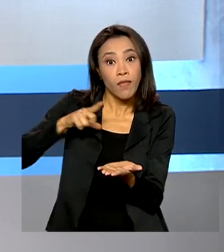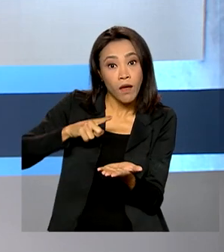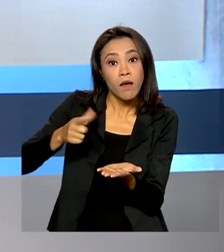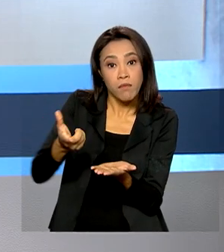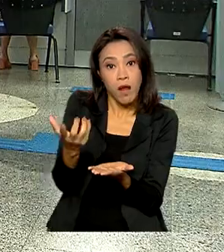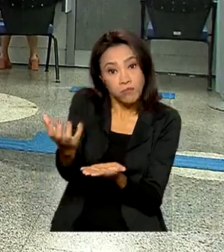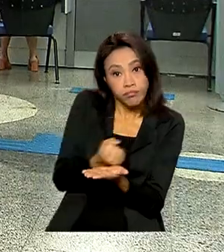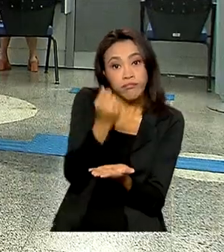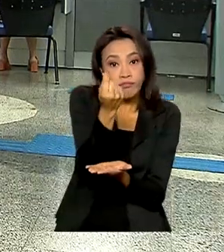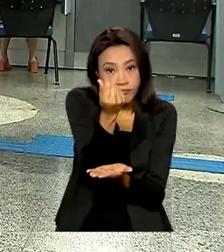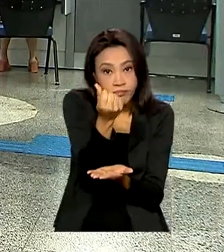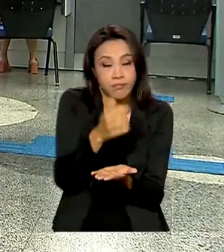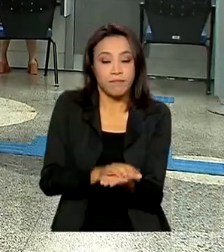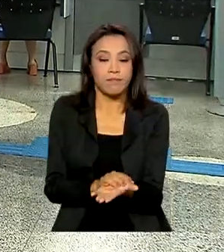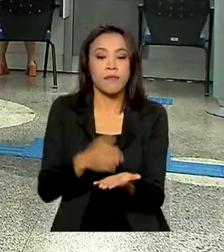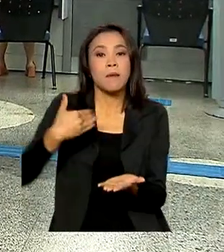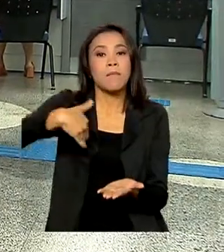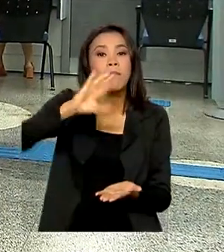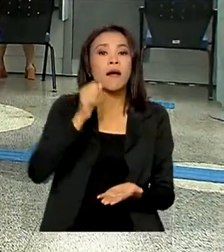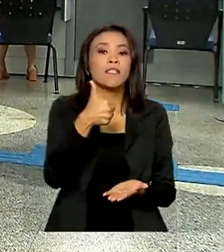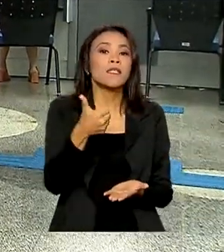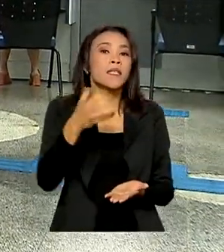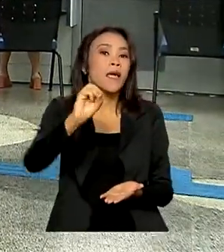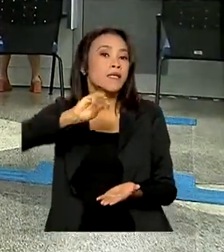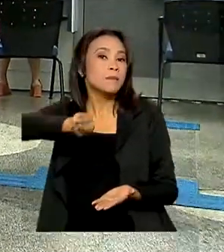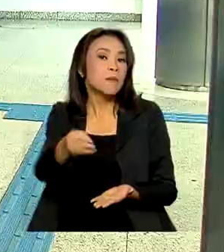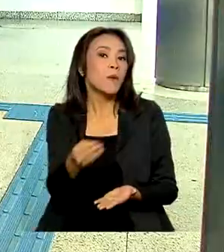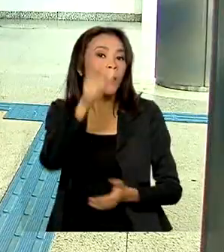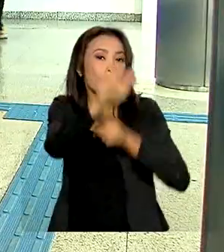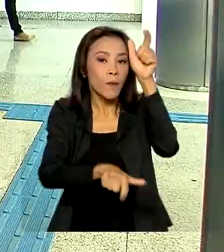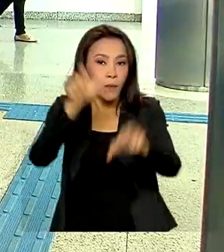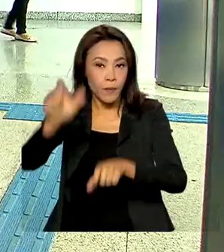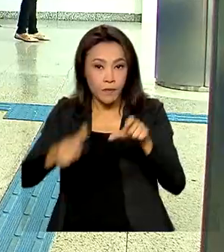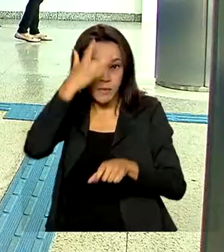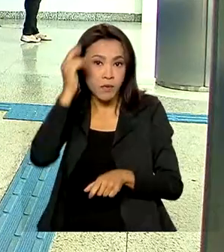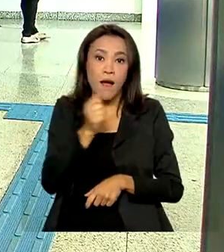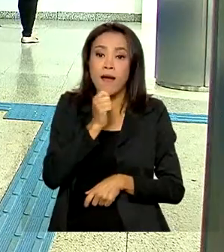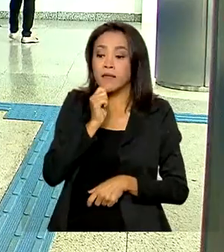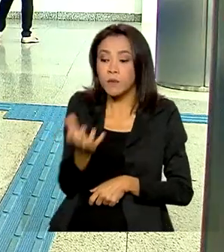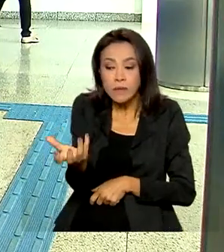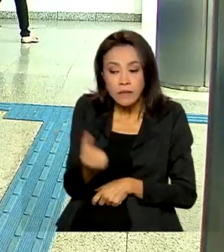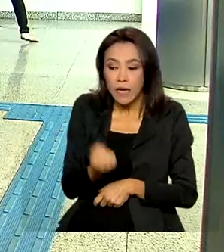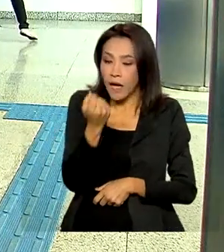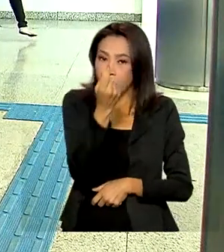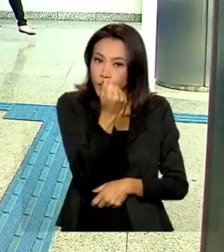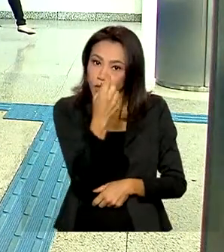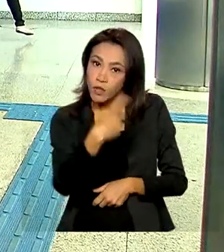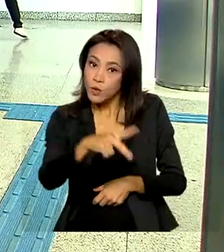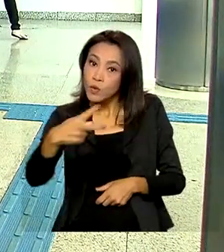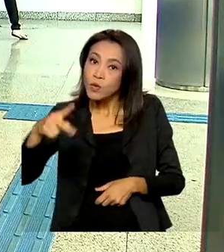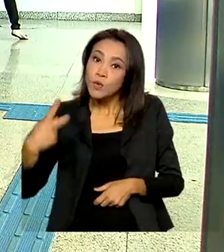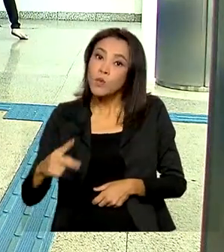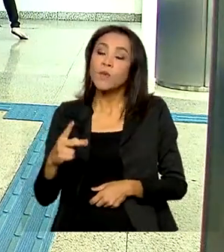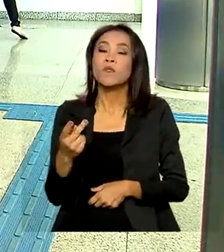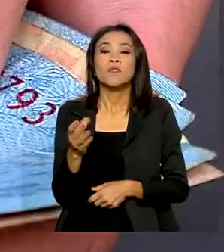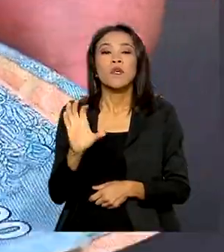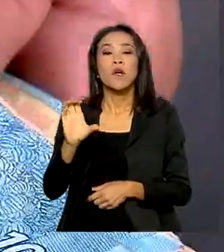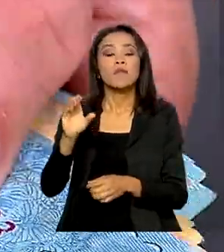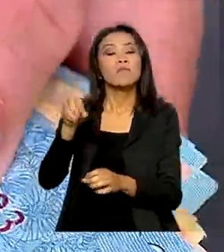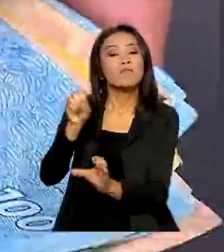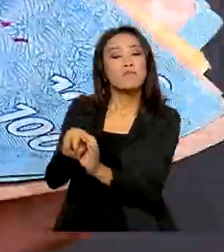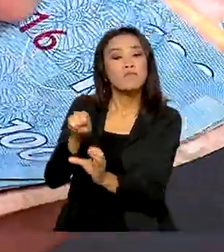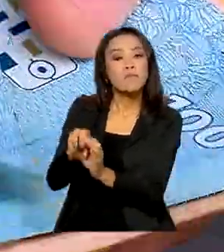saque. Mais de 10 milhões de brasileiros ainda não sacaram o saldo de suas contas do PIS-PASEP.